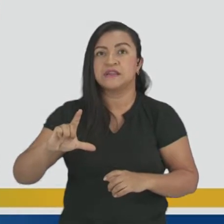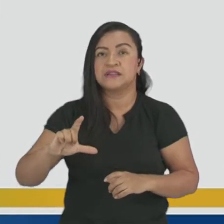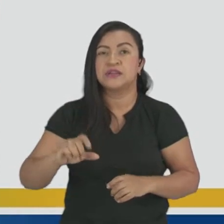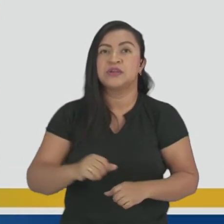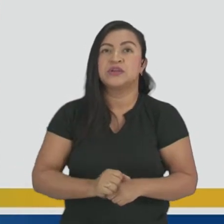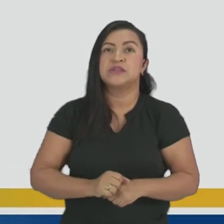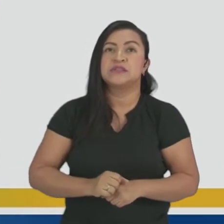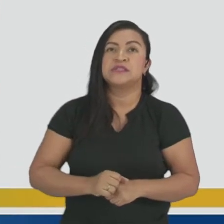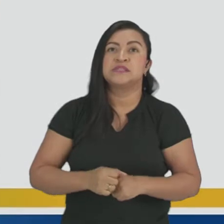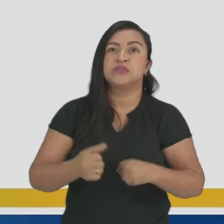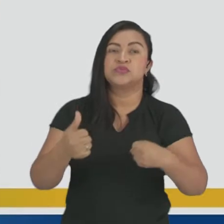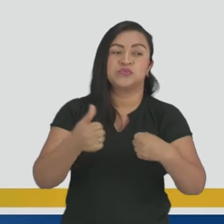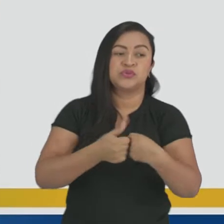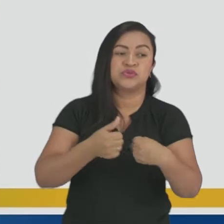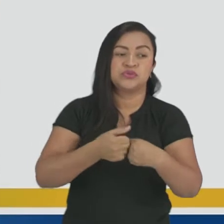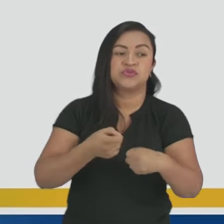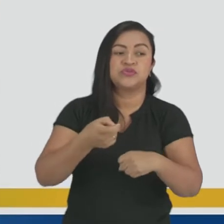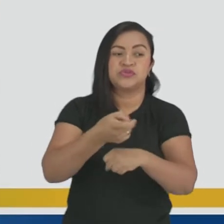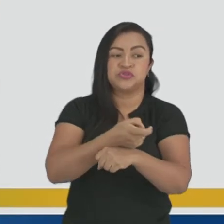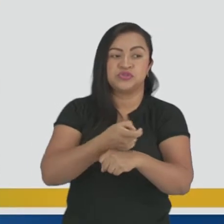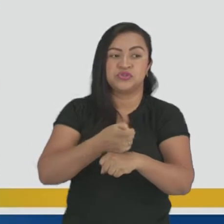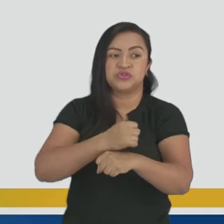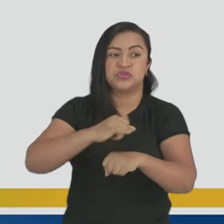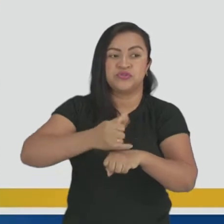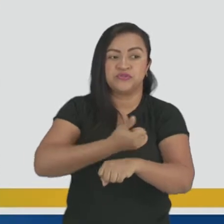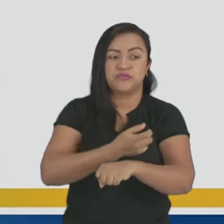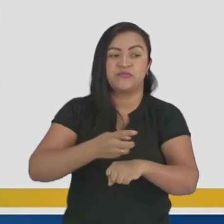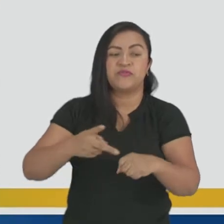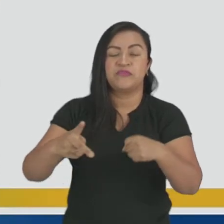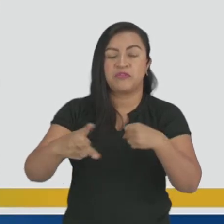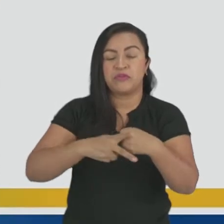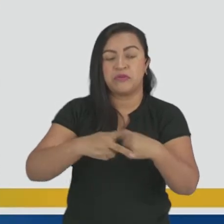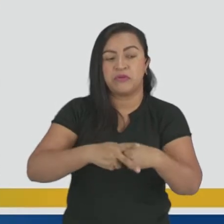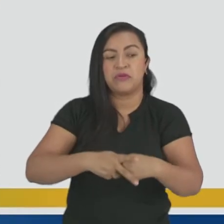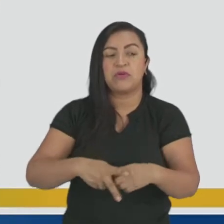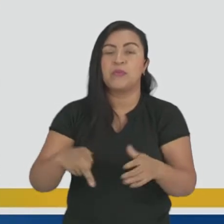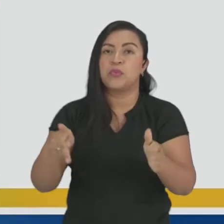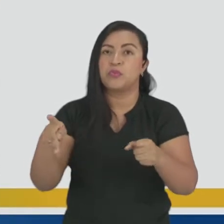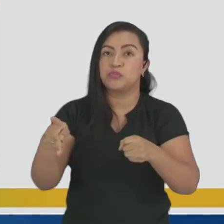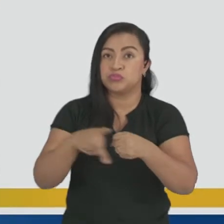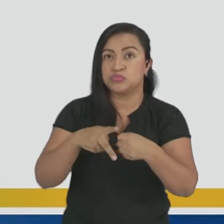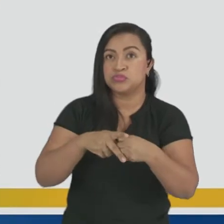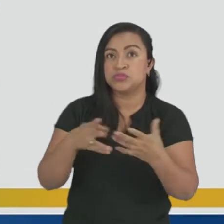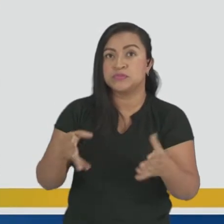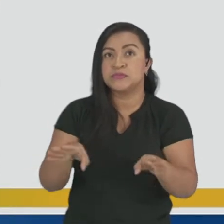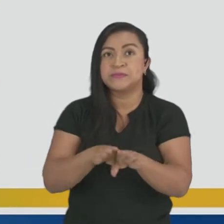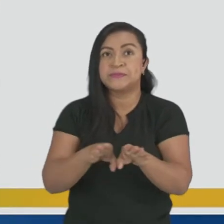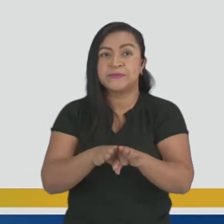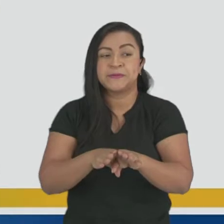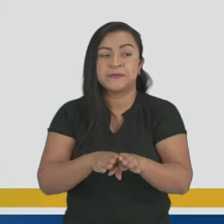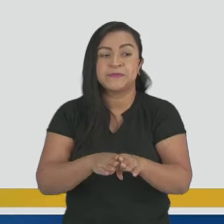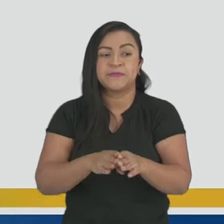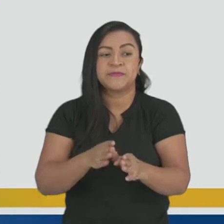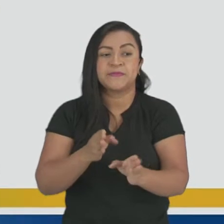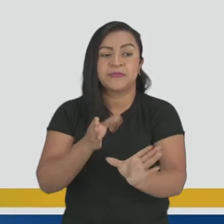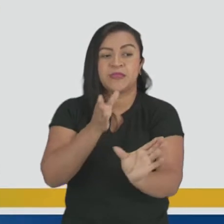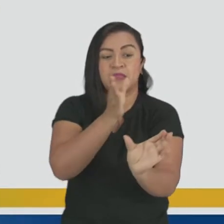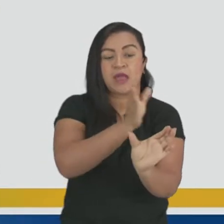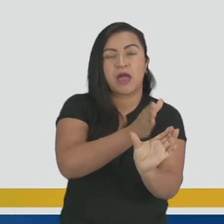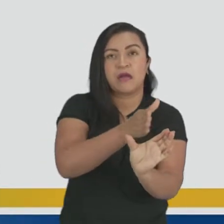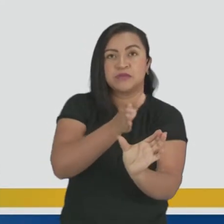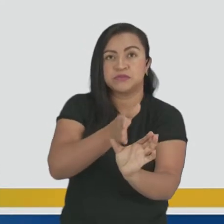substantivo, adjetivo, verbo, pronome, etc. A divisão silábica, a pronúncia e etc.